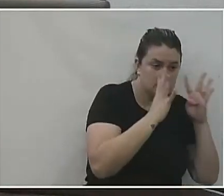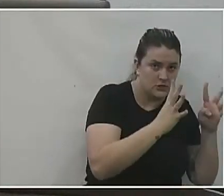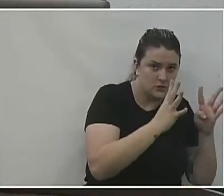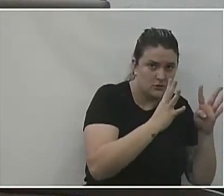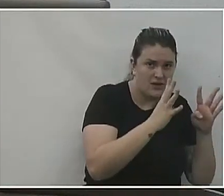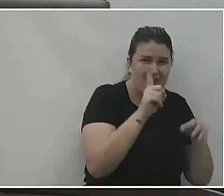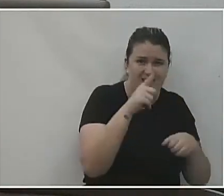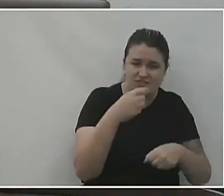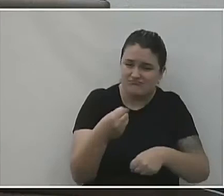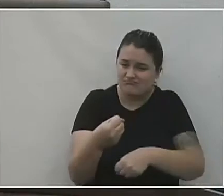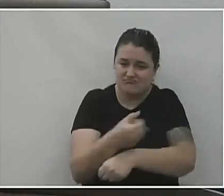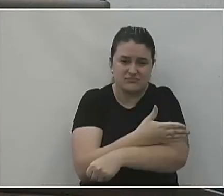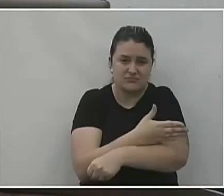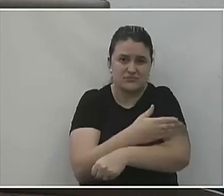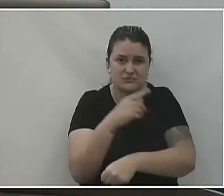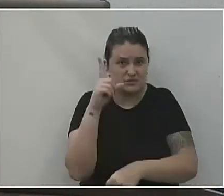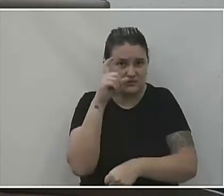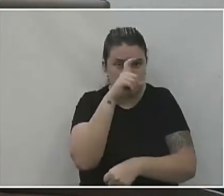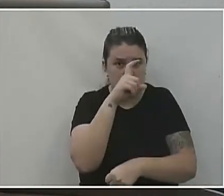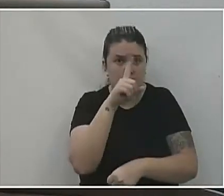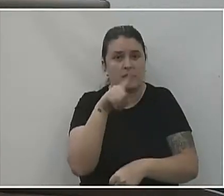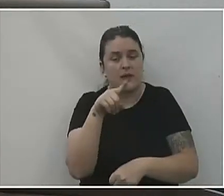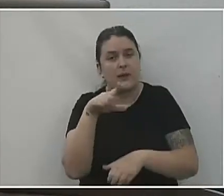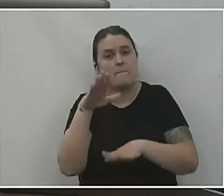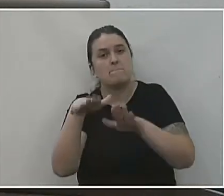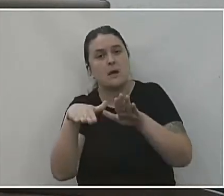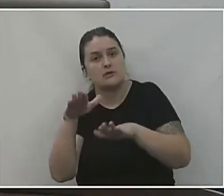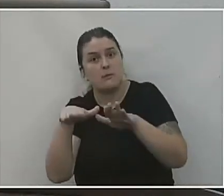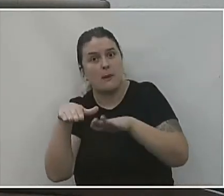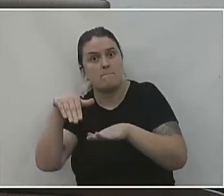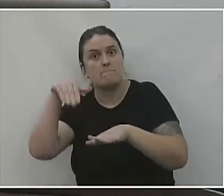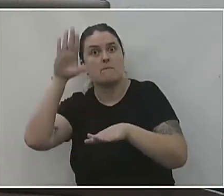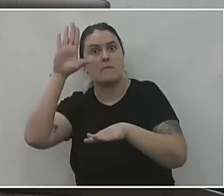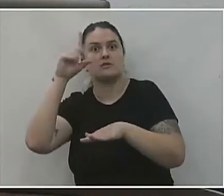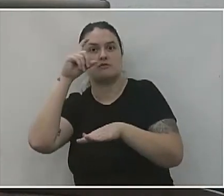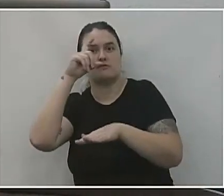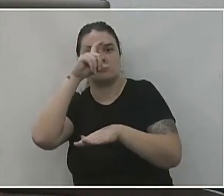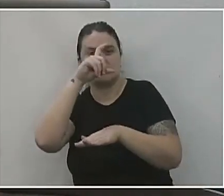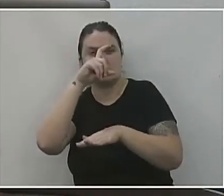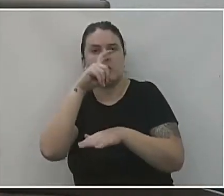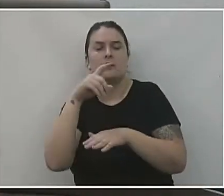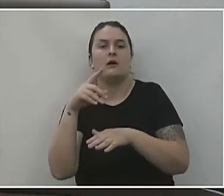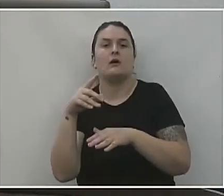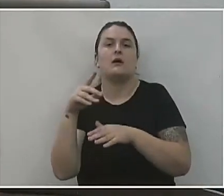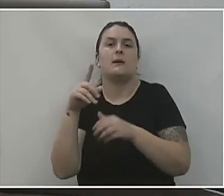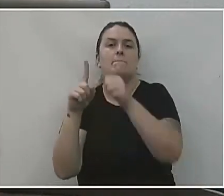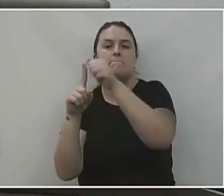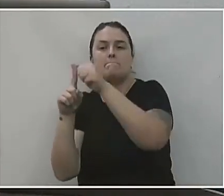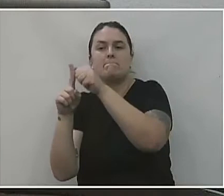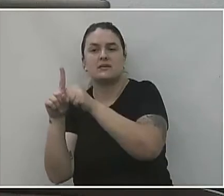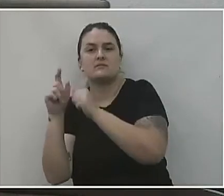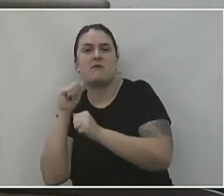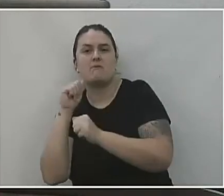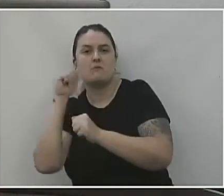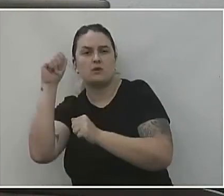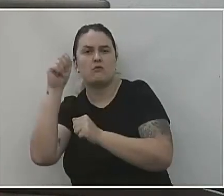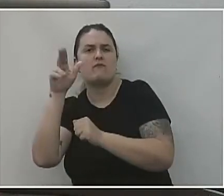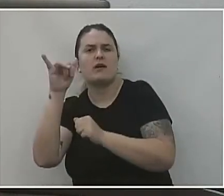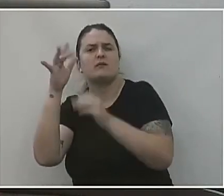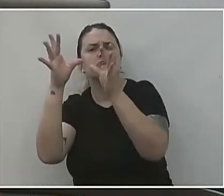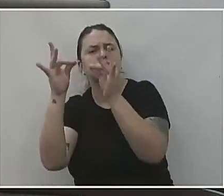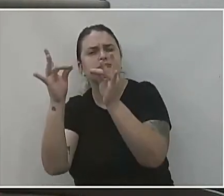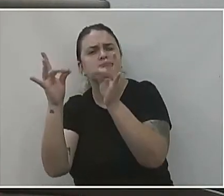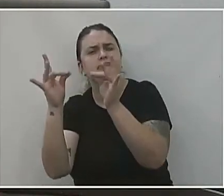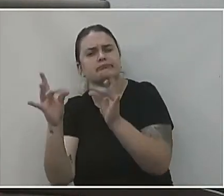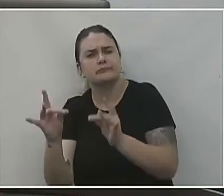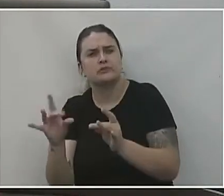uma complexidade maior, é entendido como média e alta complexidade. Na explanação trimestral, a gente vai ser mais específica, porque é só